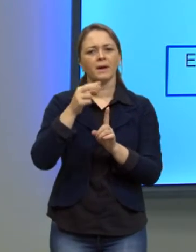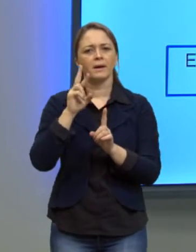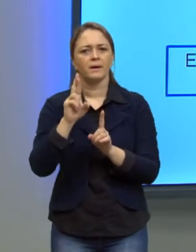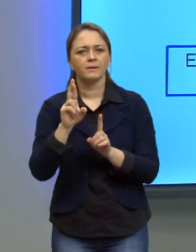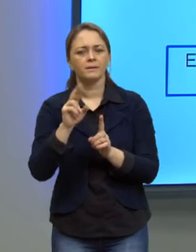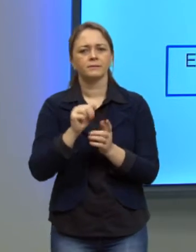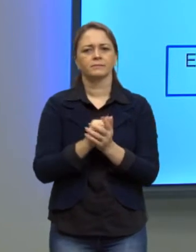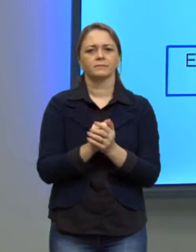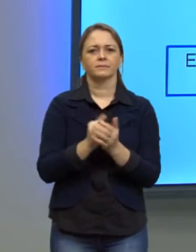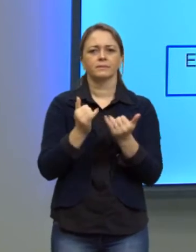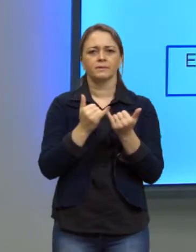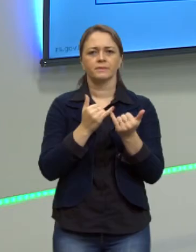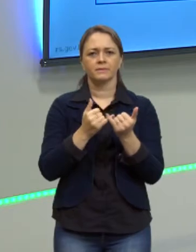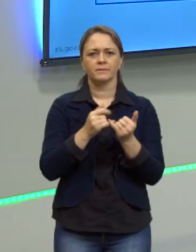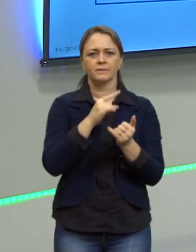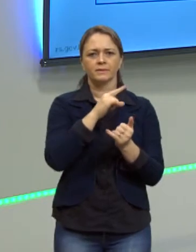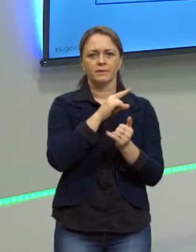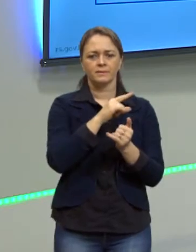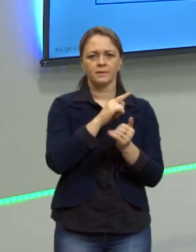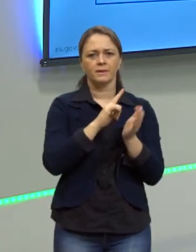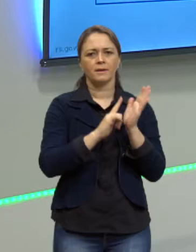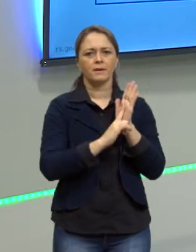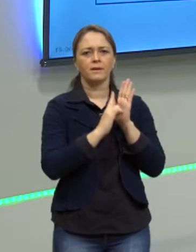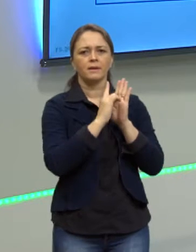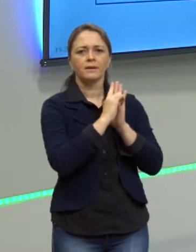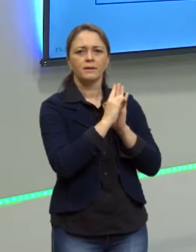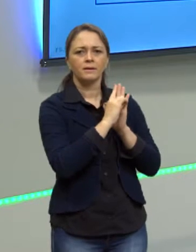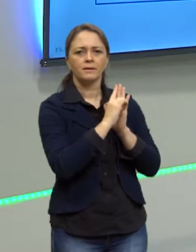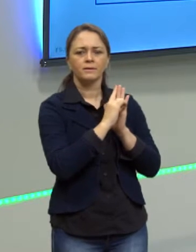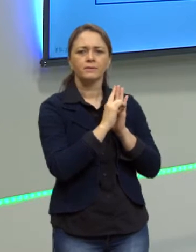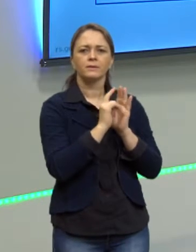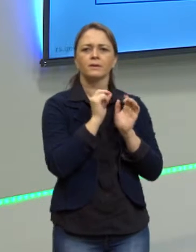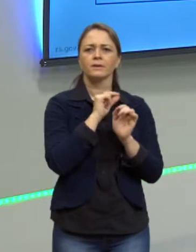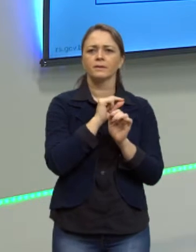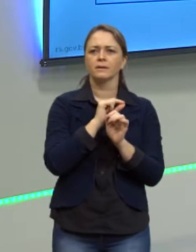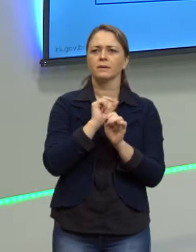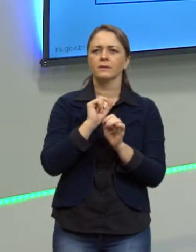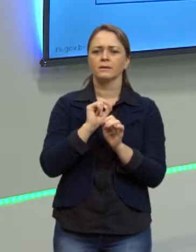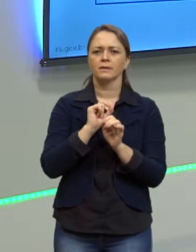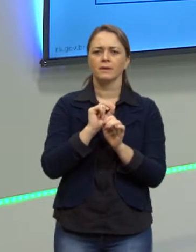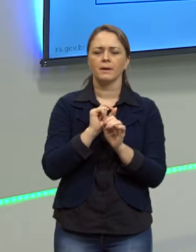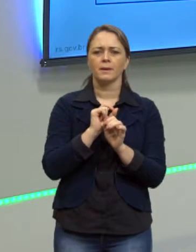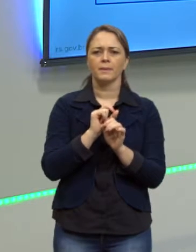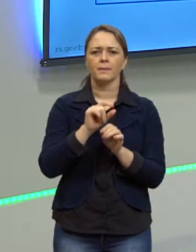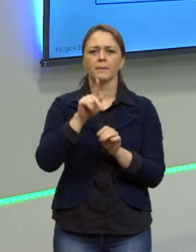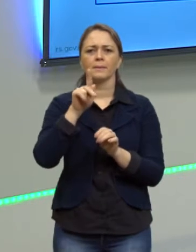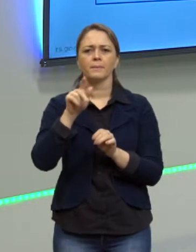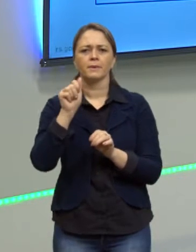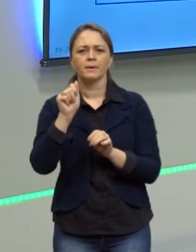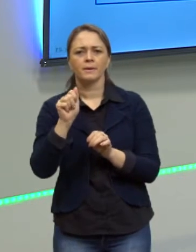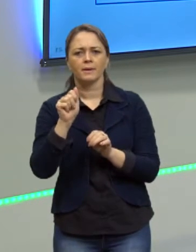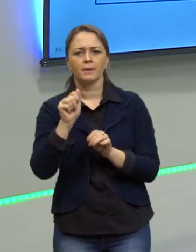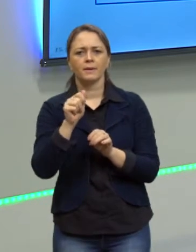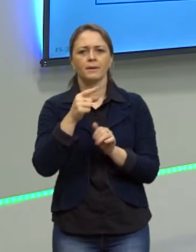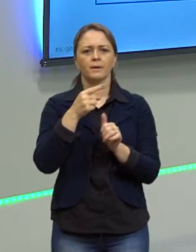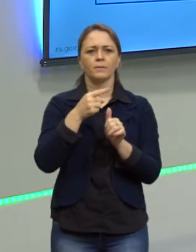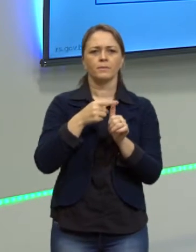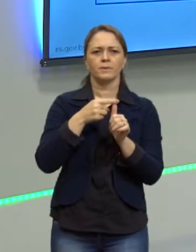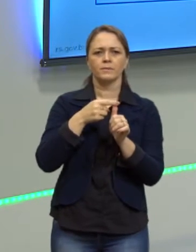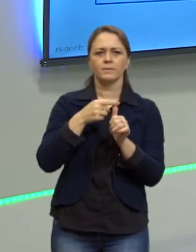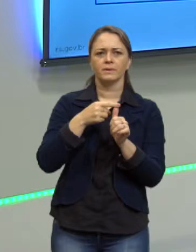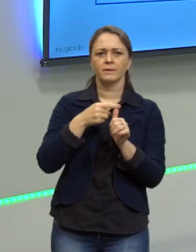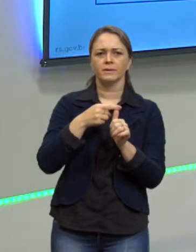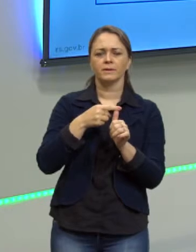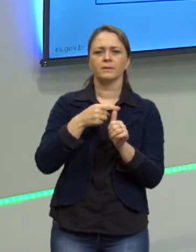neste caso, desta lei de formação aqui. Quem é o segundo termo da minha PAs? É o primeiro, mais a razão.